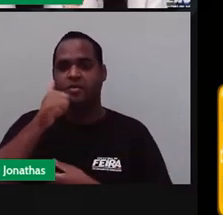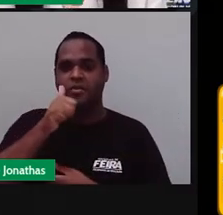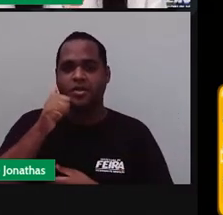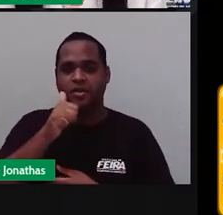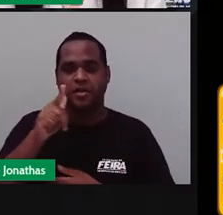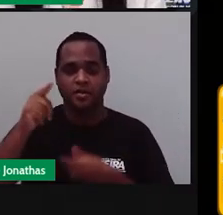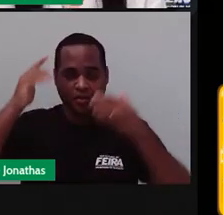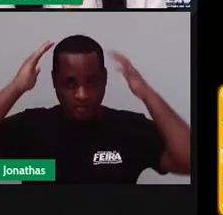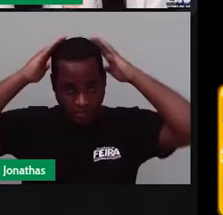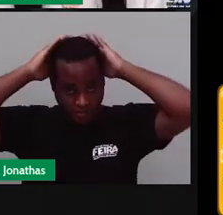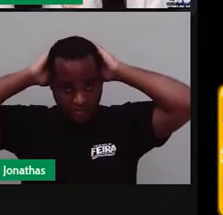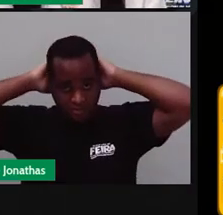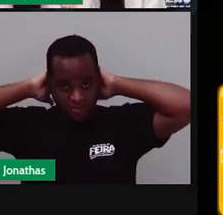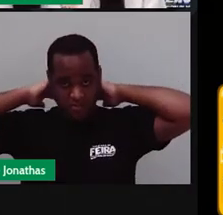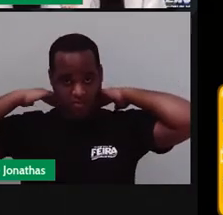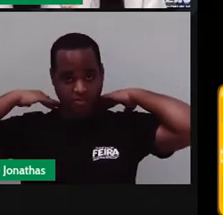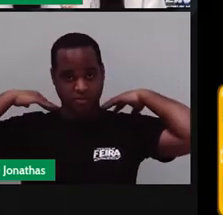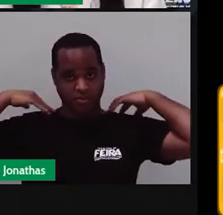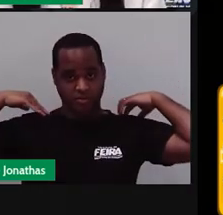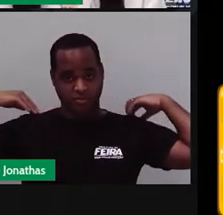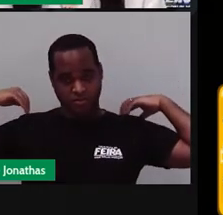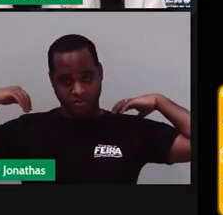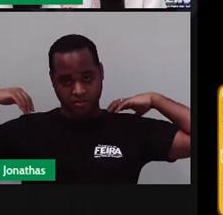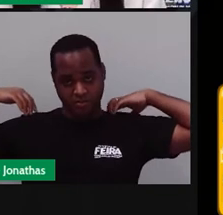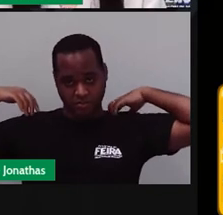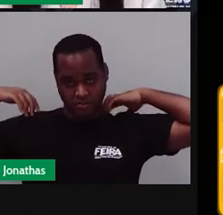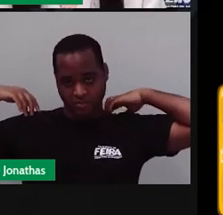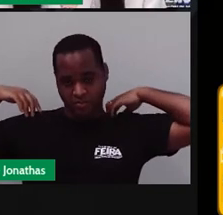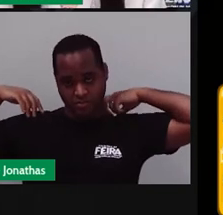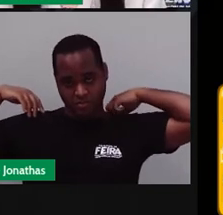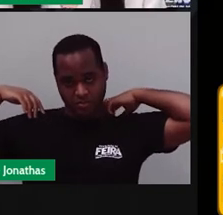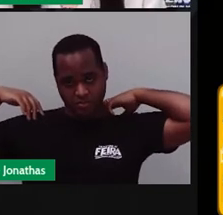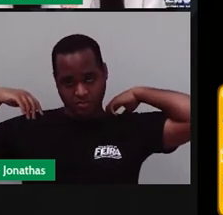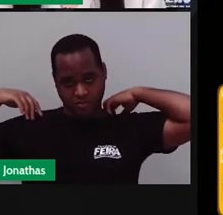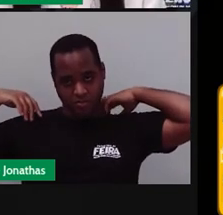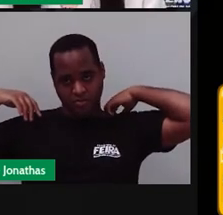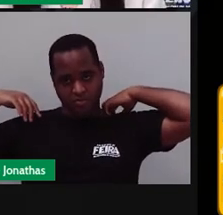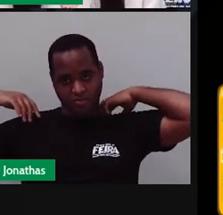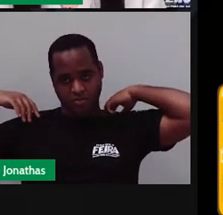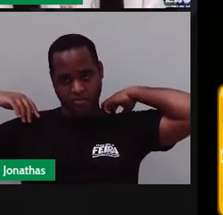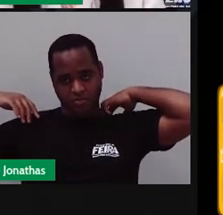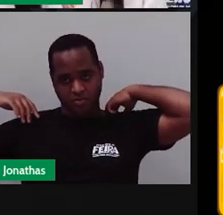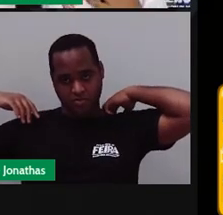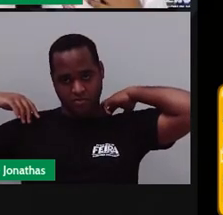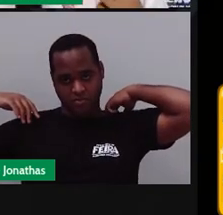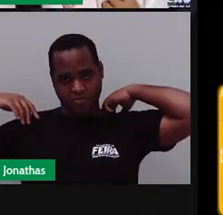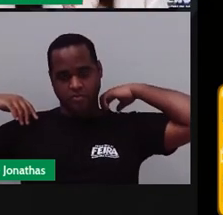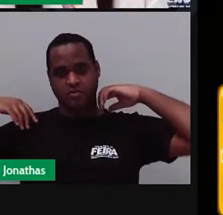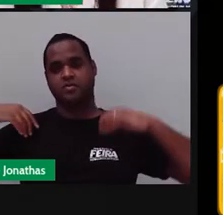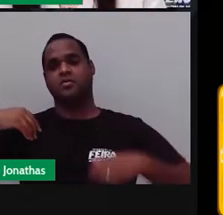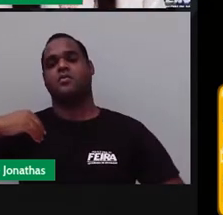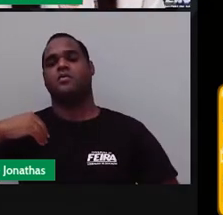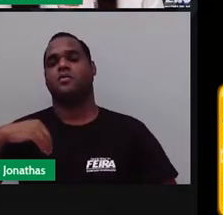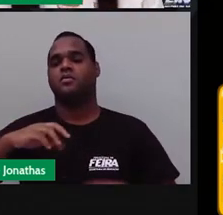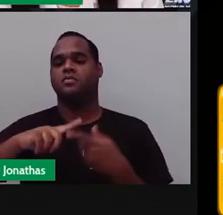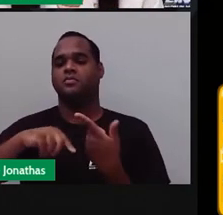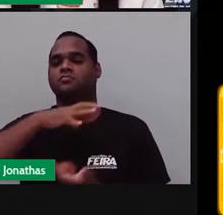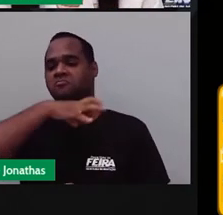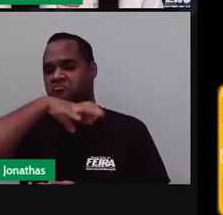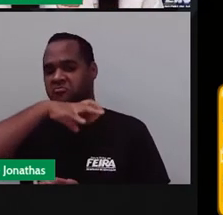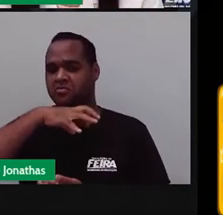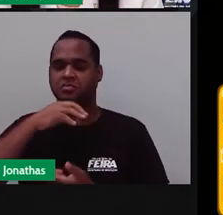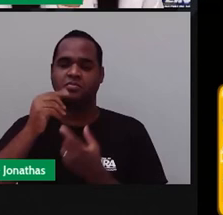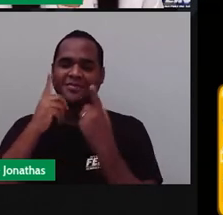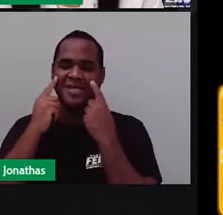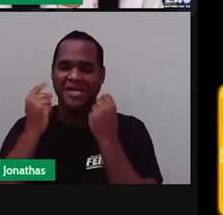característica, ó. Um cabelo comprido, um cabelo reto, né? E aqui tem animais diferentes.